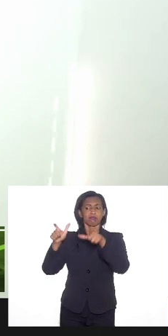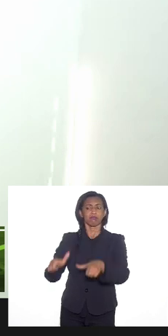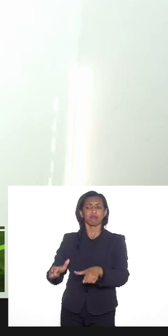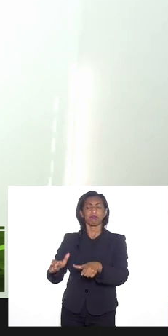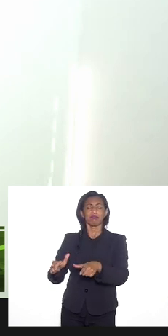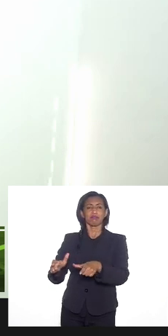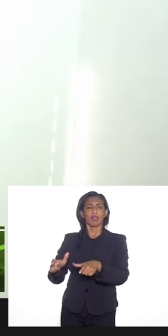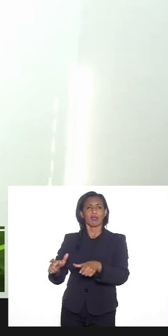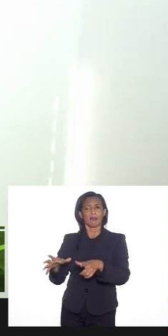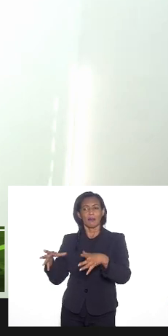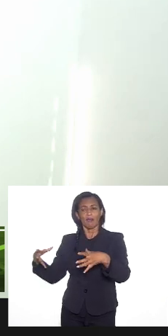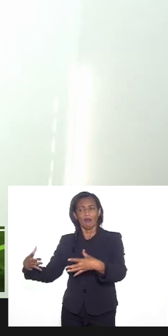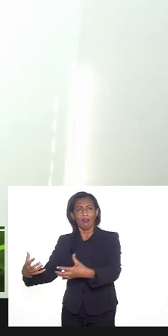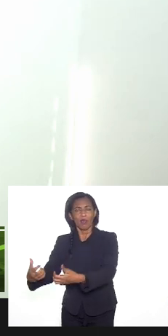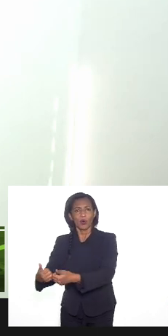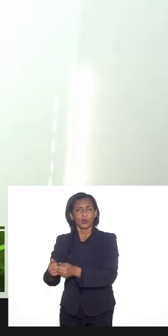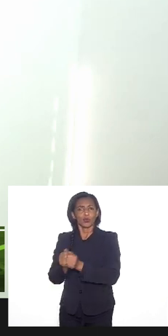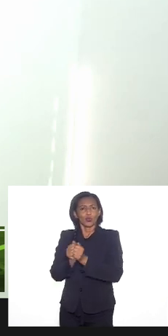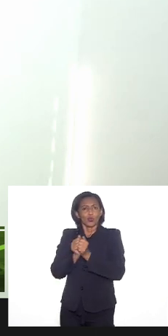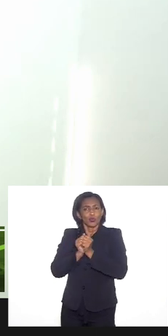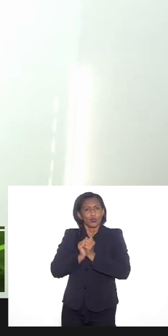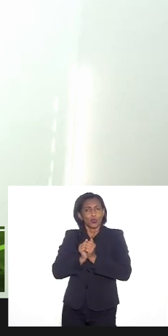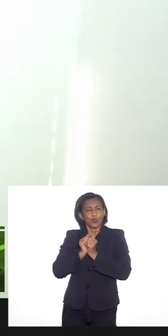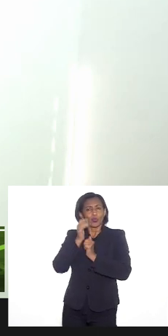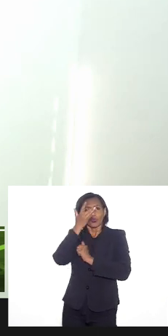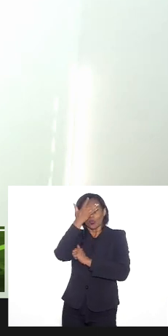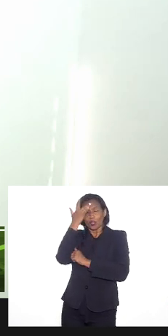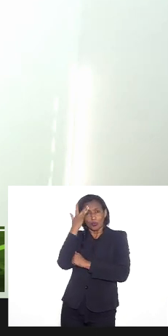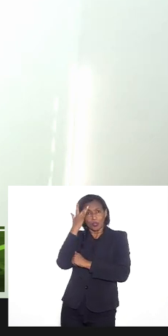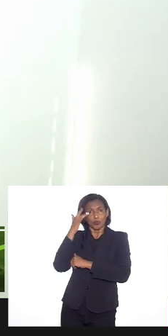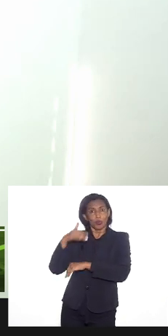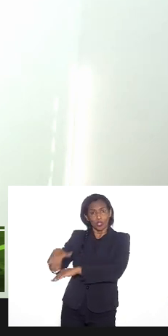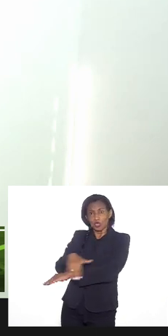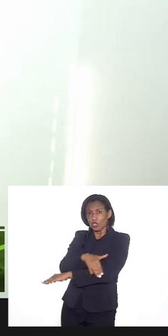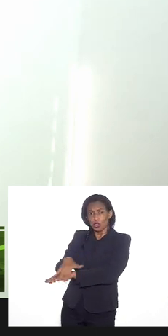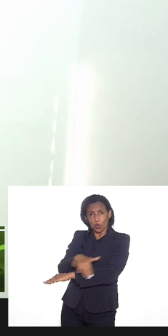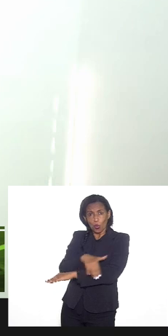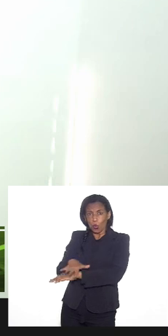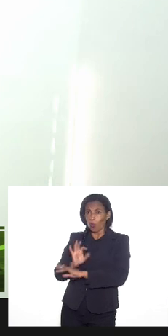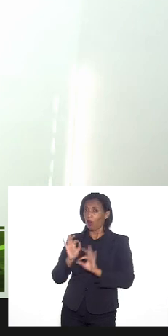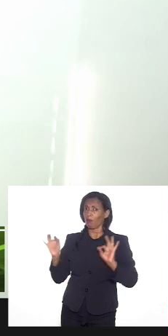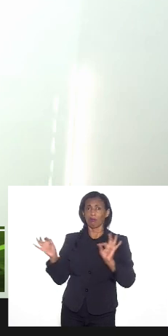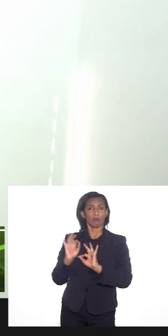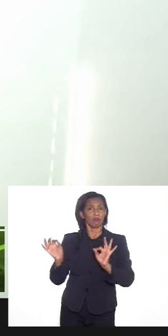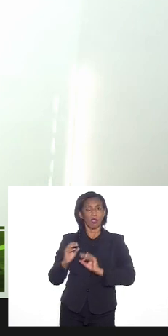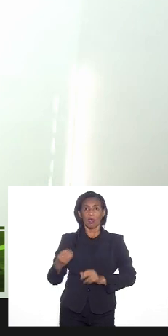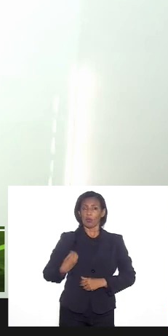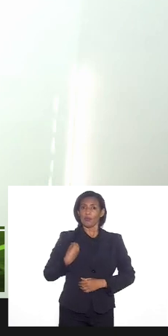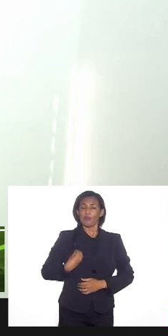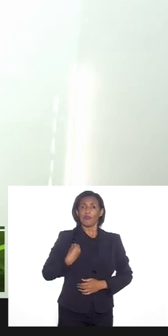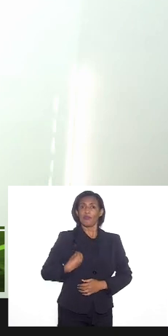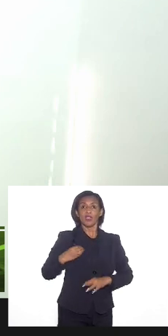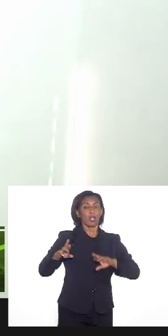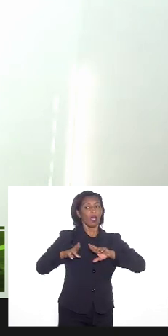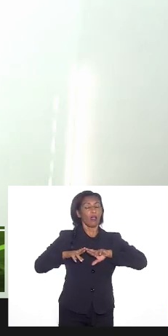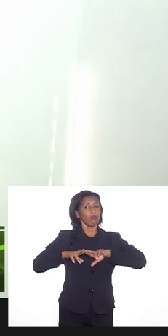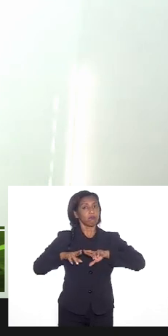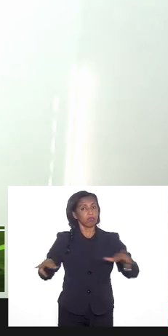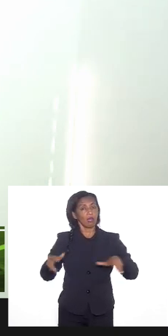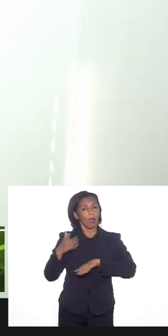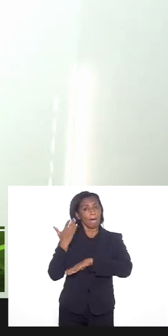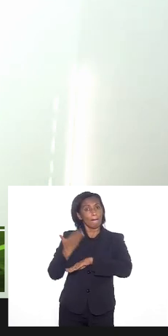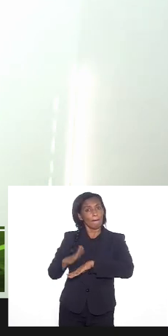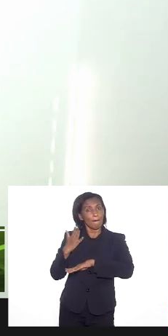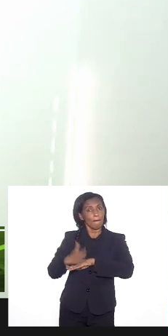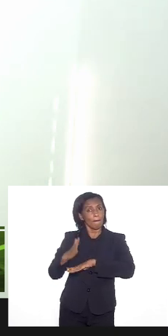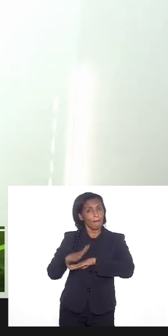acolher essas pessoas junto com a população de rua não por conta de preconceito por conta de vivência de vida prática